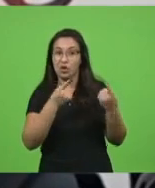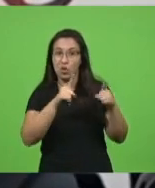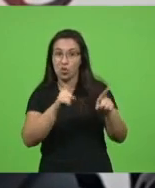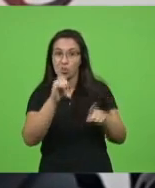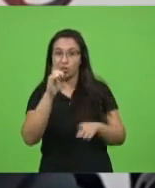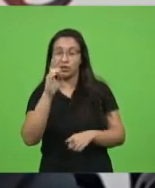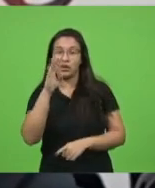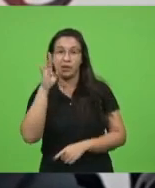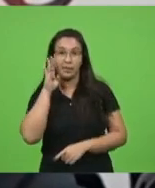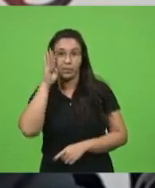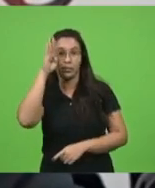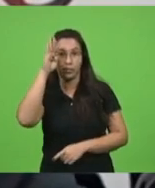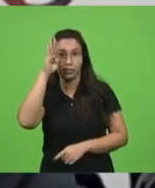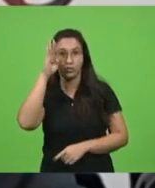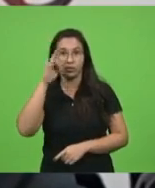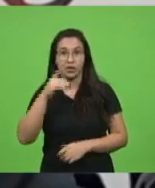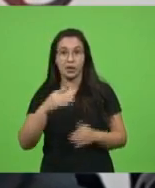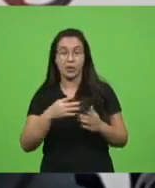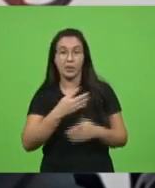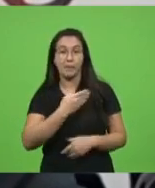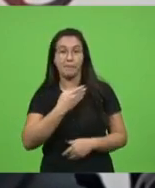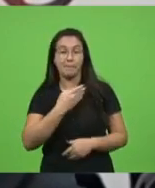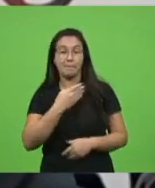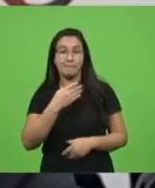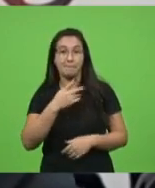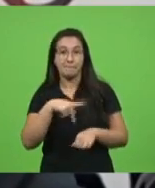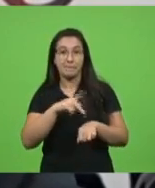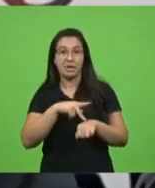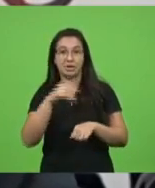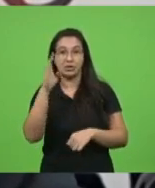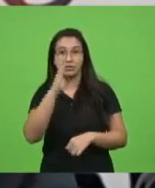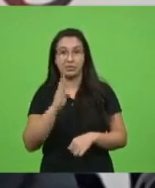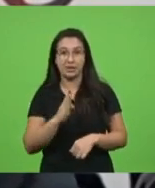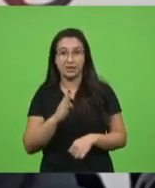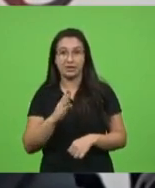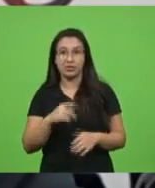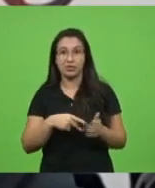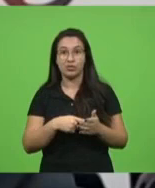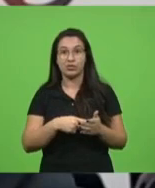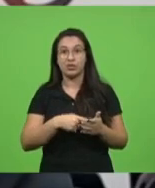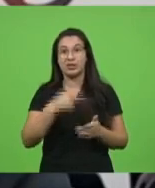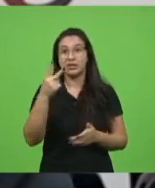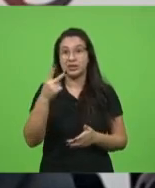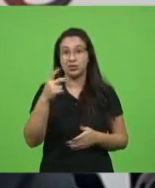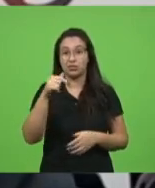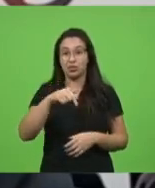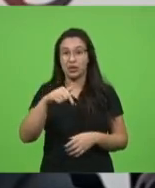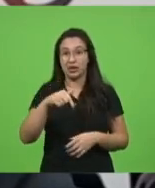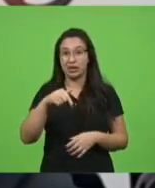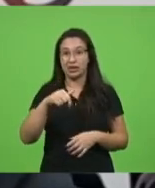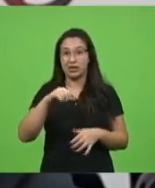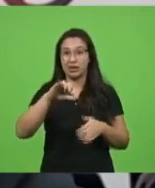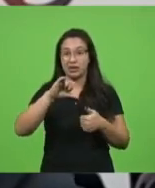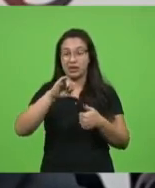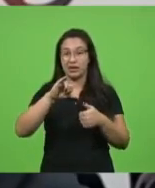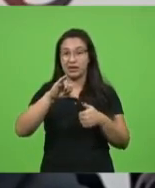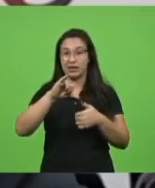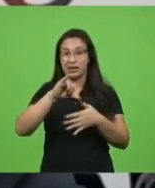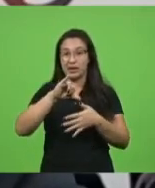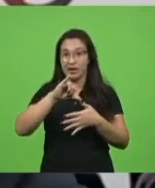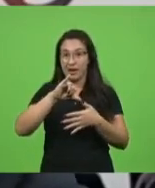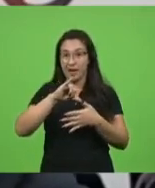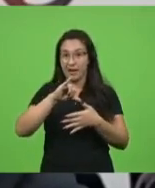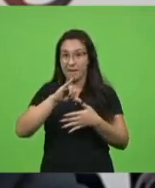O Brasil é o segundo da América Latina que mais vacinou até agora. é o segundo ficando atrás apenas do Chile